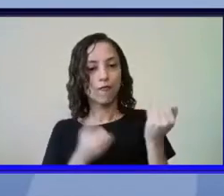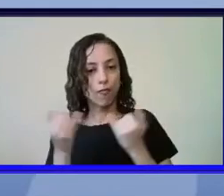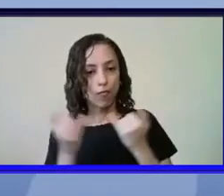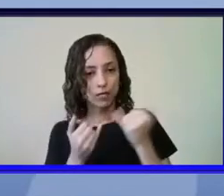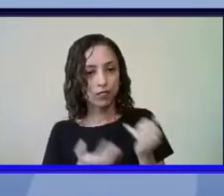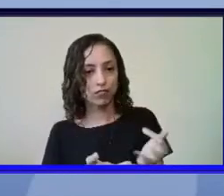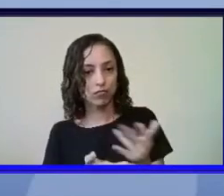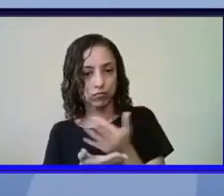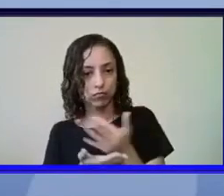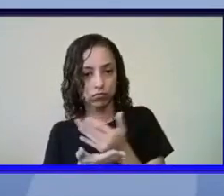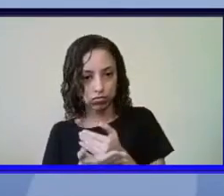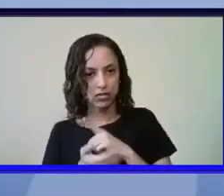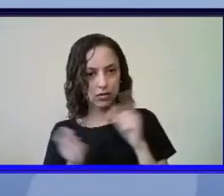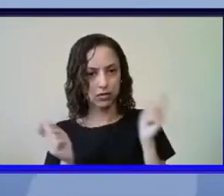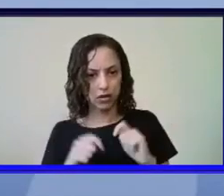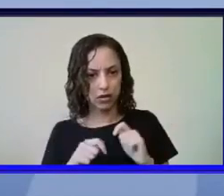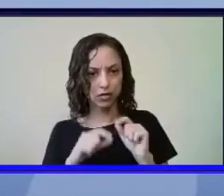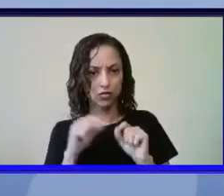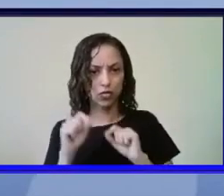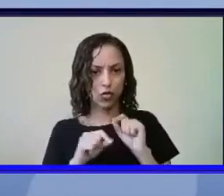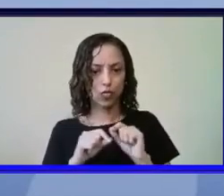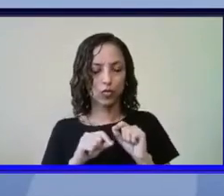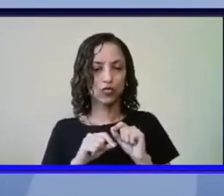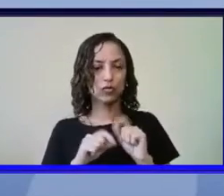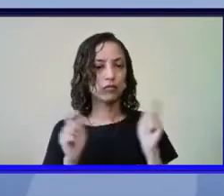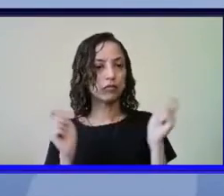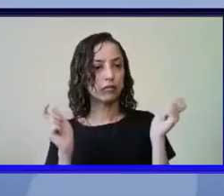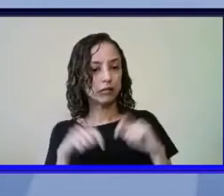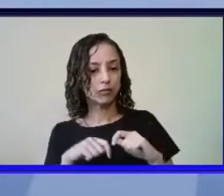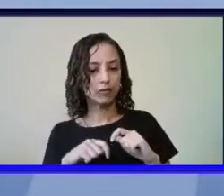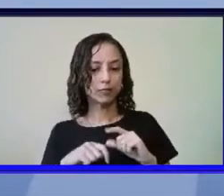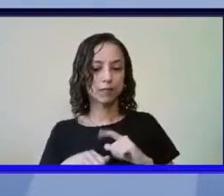de maneira mais eficiente